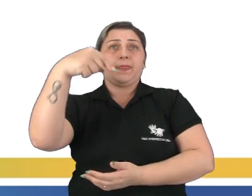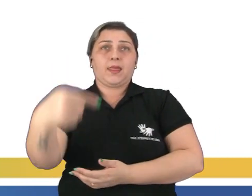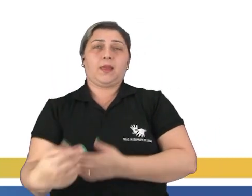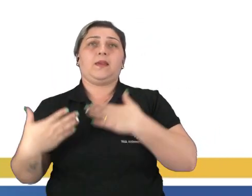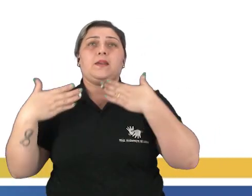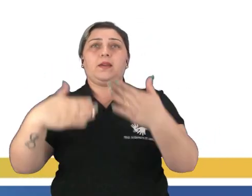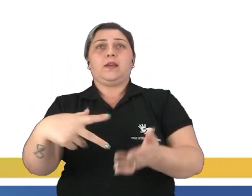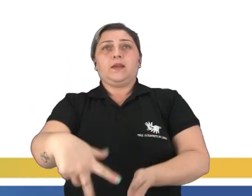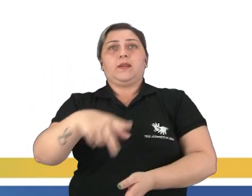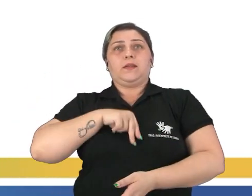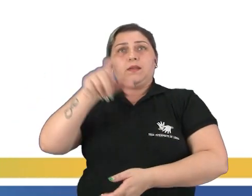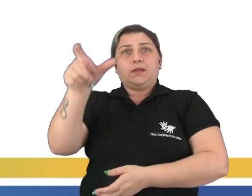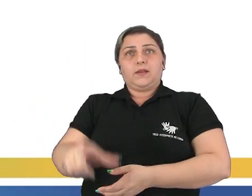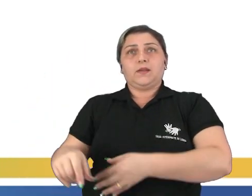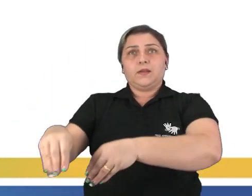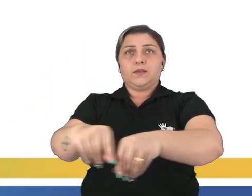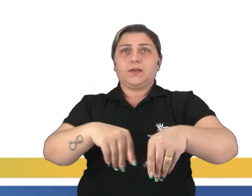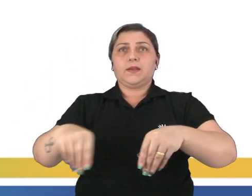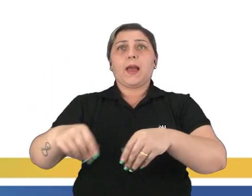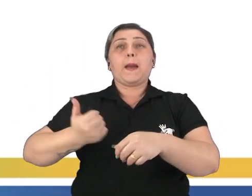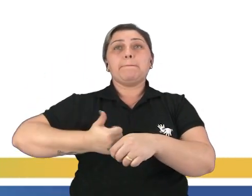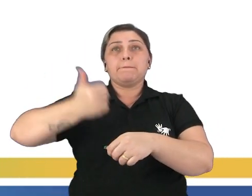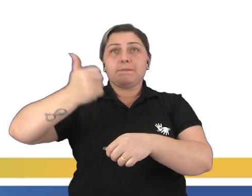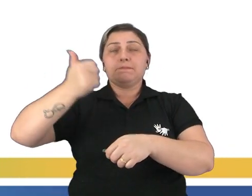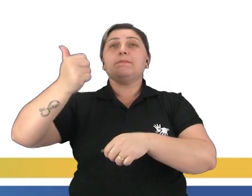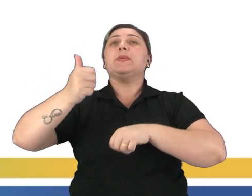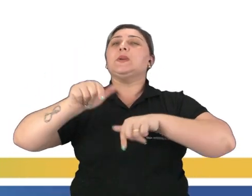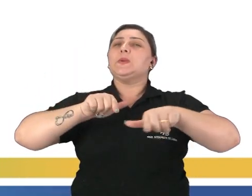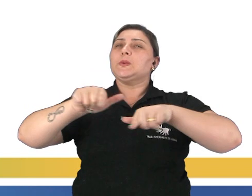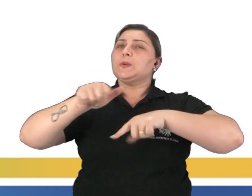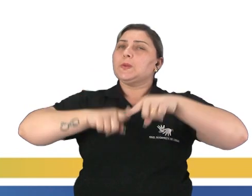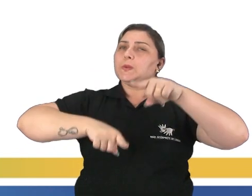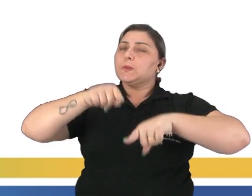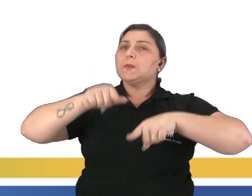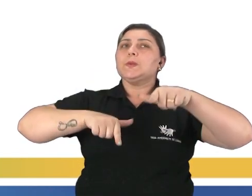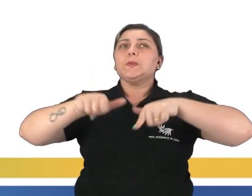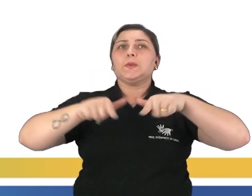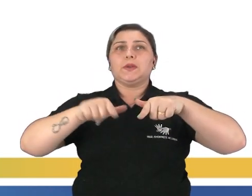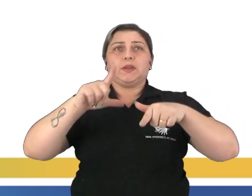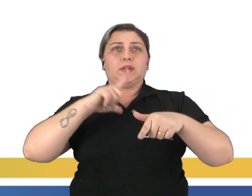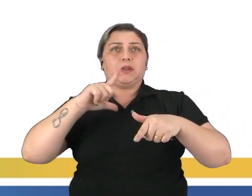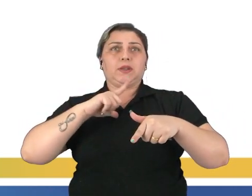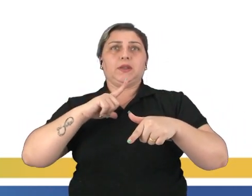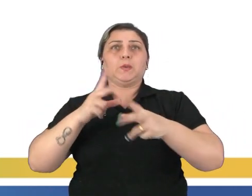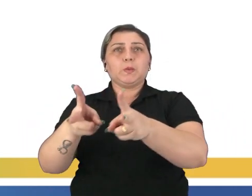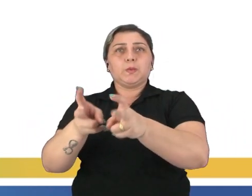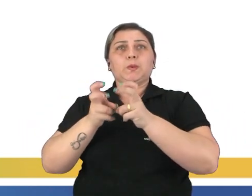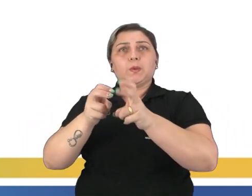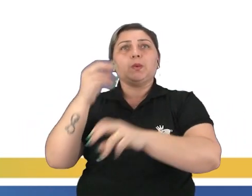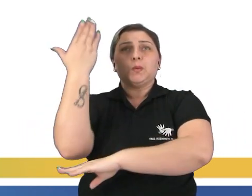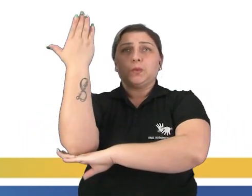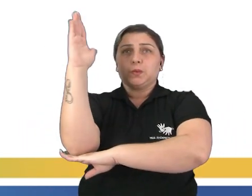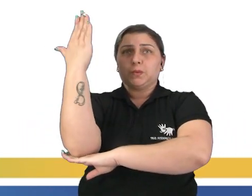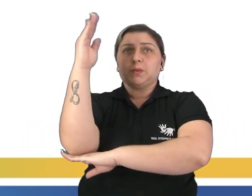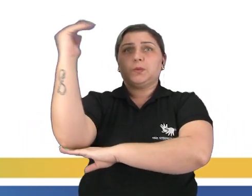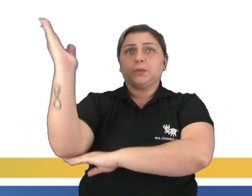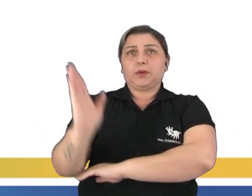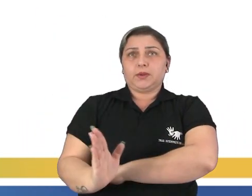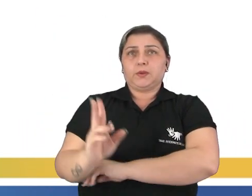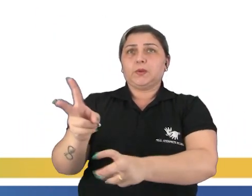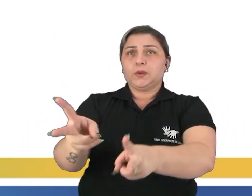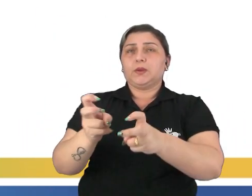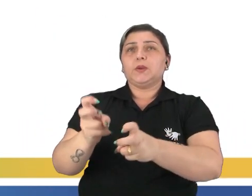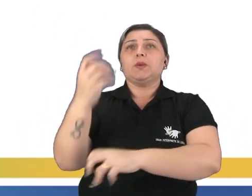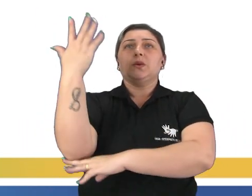logo após a chegada dos portugueses ao nosso território, a primeira atividade econômica gerava em torno da exploração do pau-brasil.